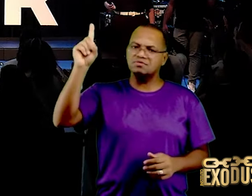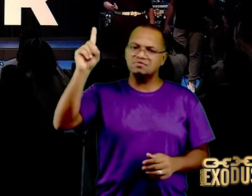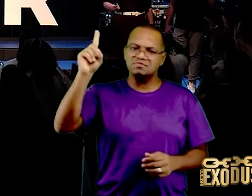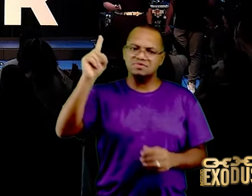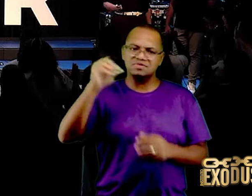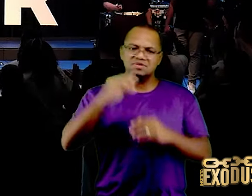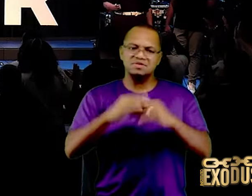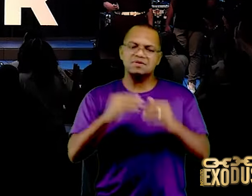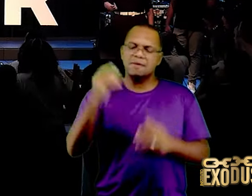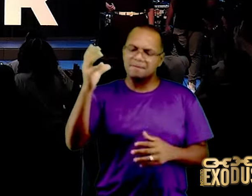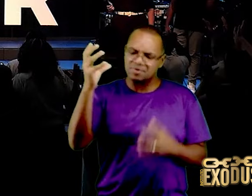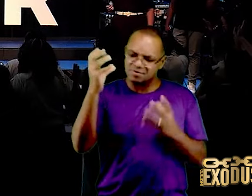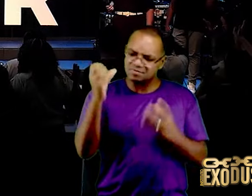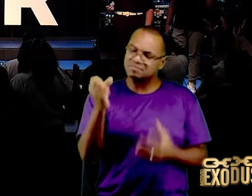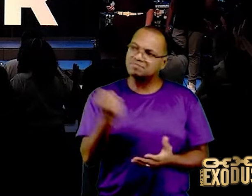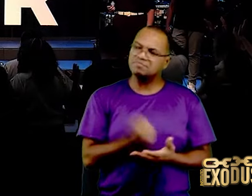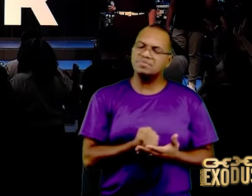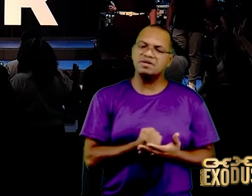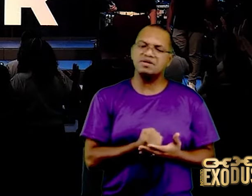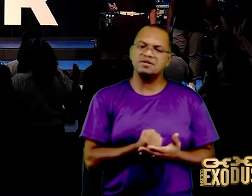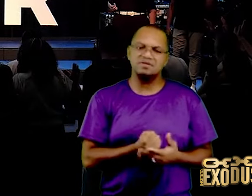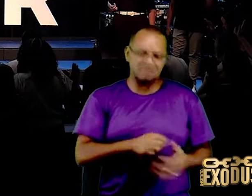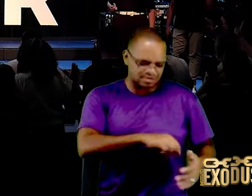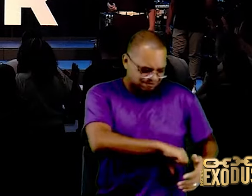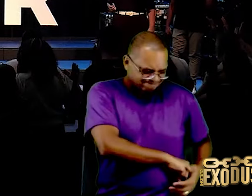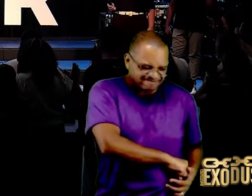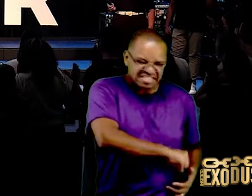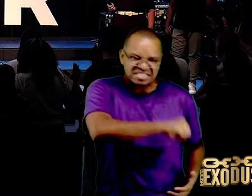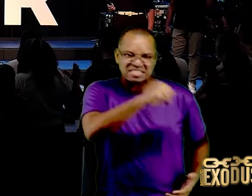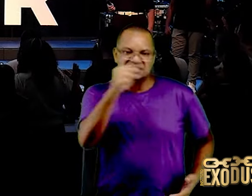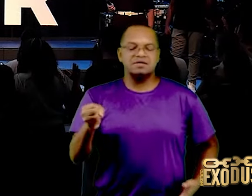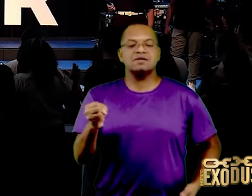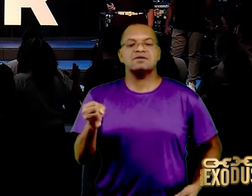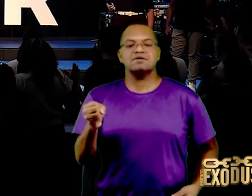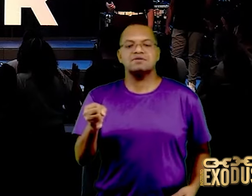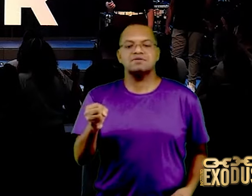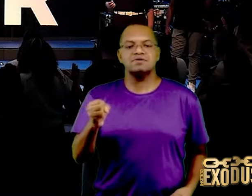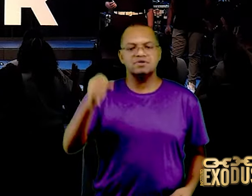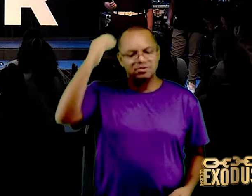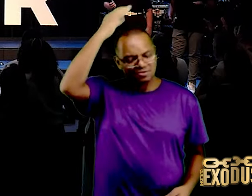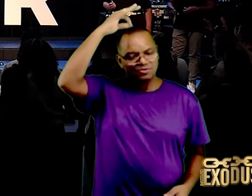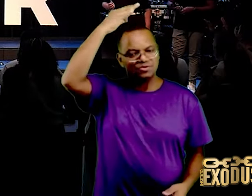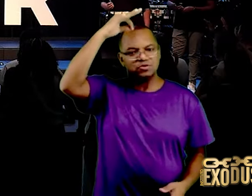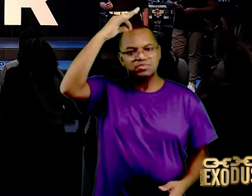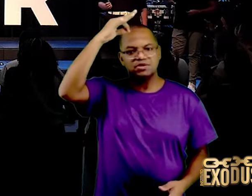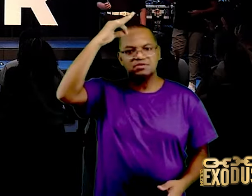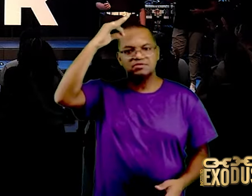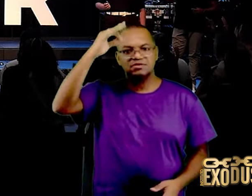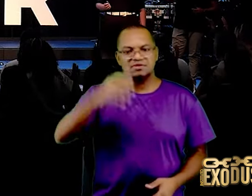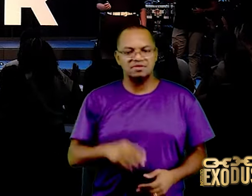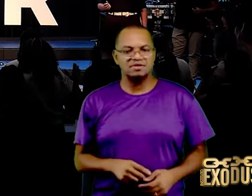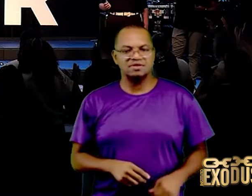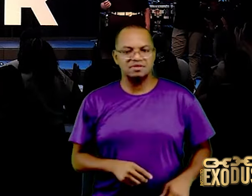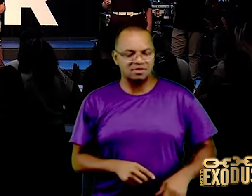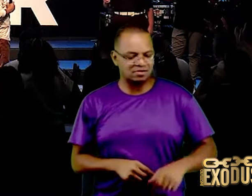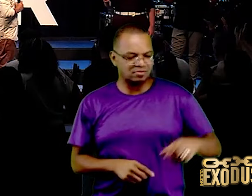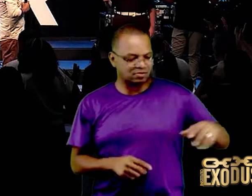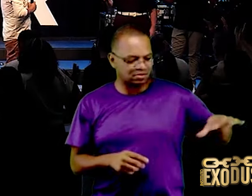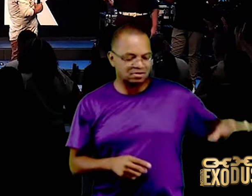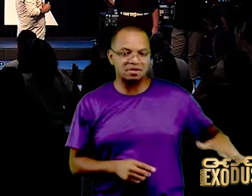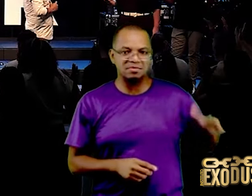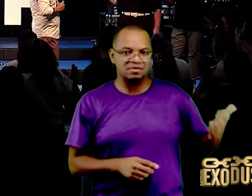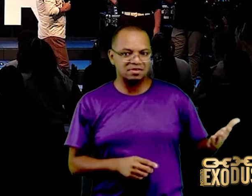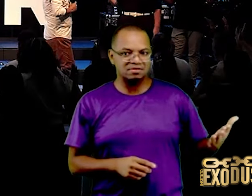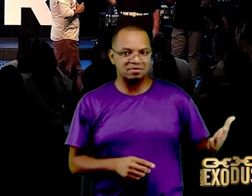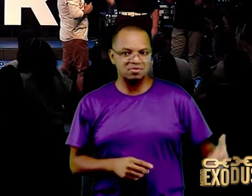mãos, as patas do Espírito, na outra minha mão, o